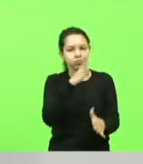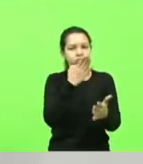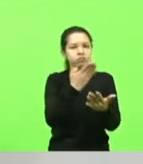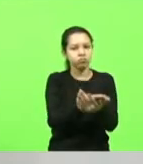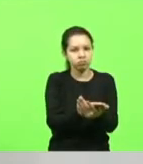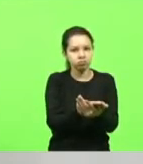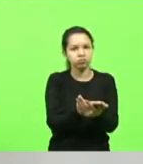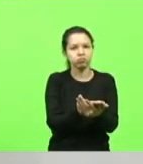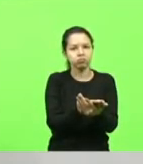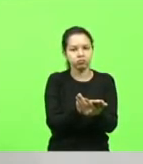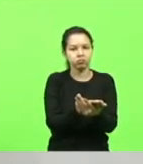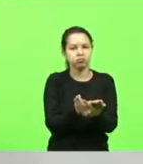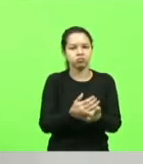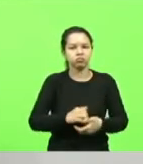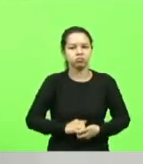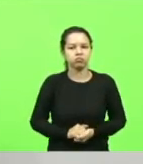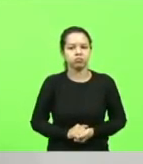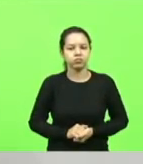ainda.